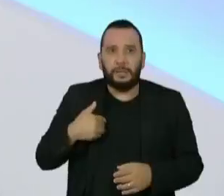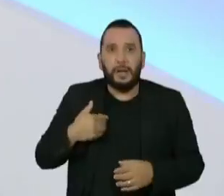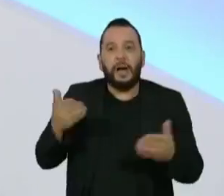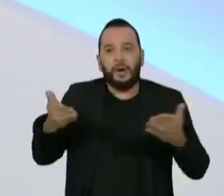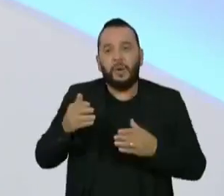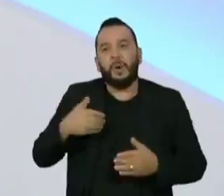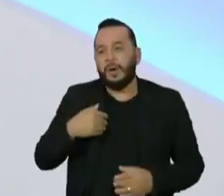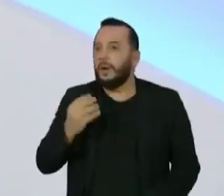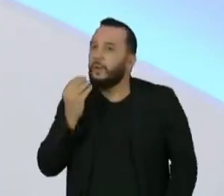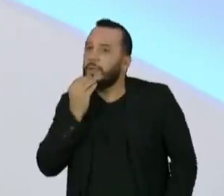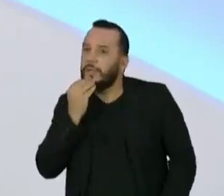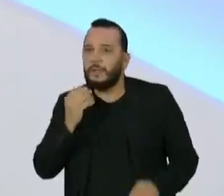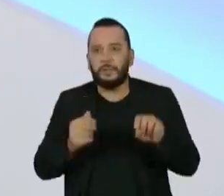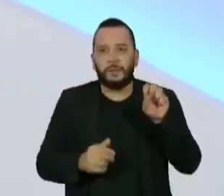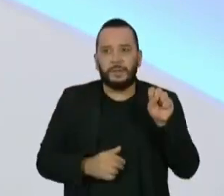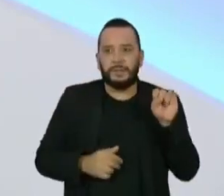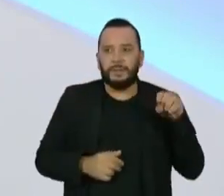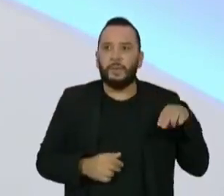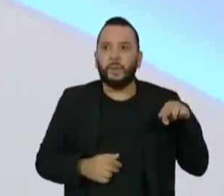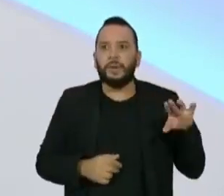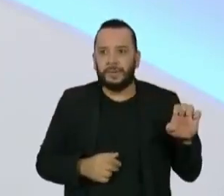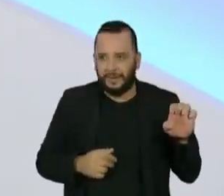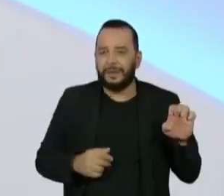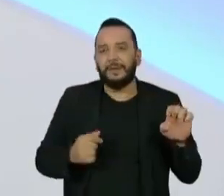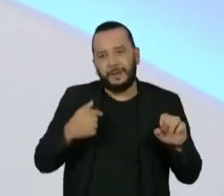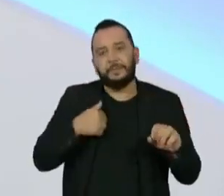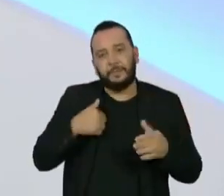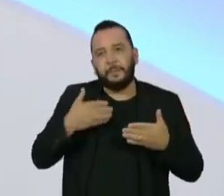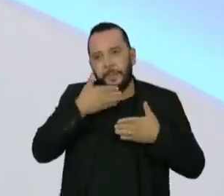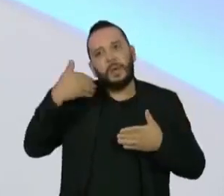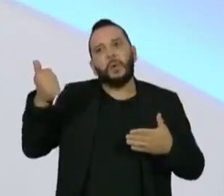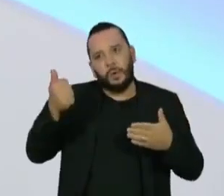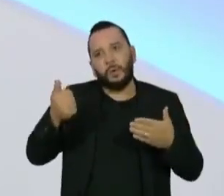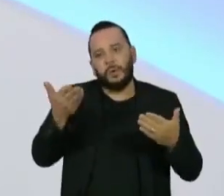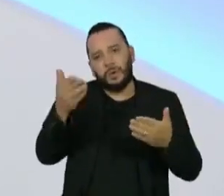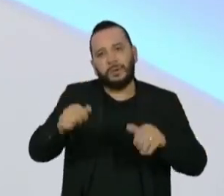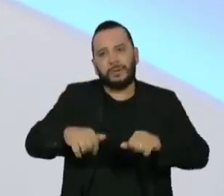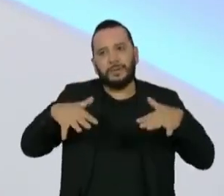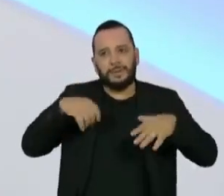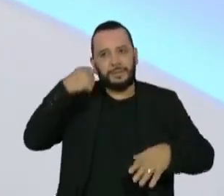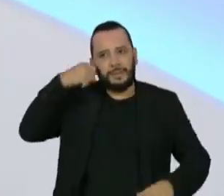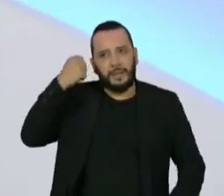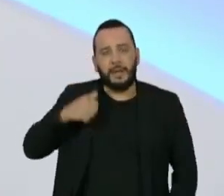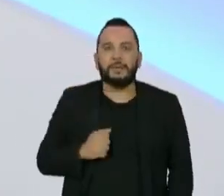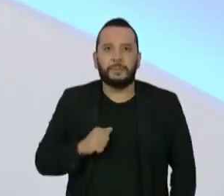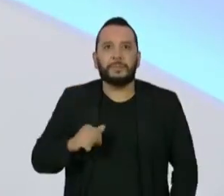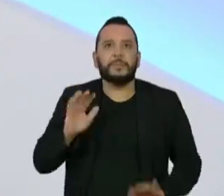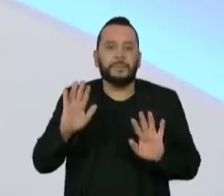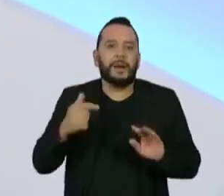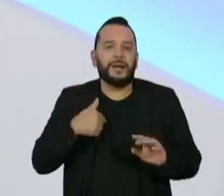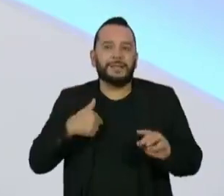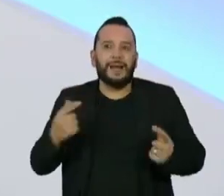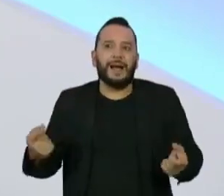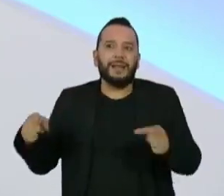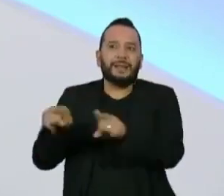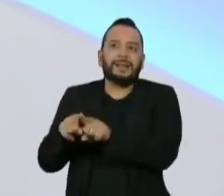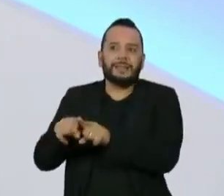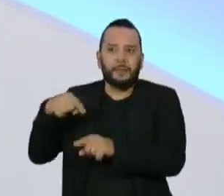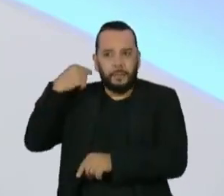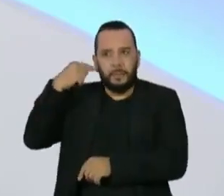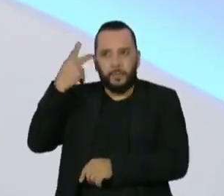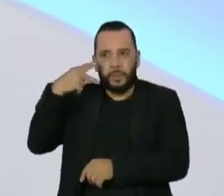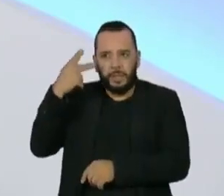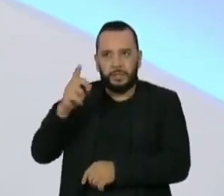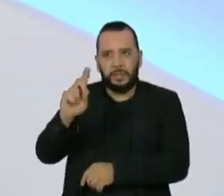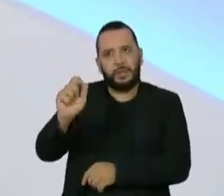escolher entre Rodrigo e Simone, melhorou bastante o Senado. Mas não tem nenhum tipo de aliança política. Tem um relacionamento